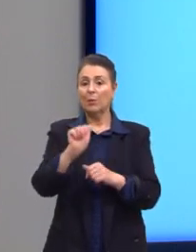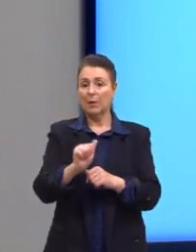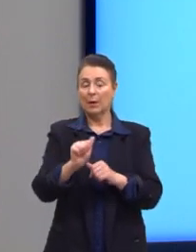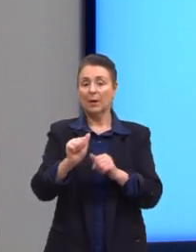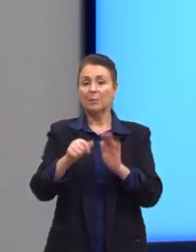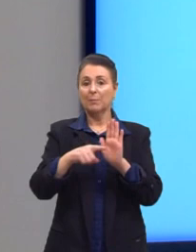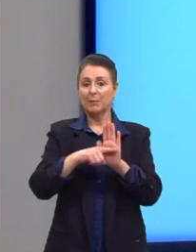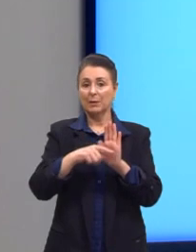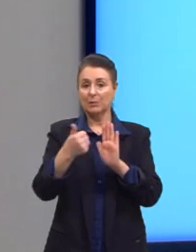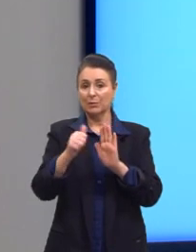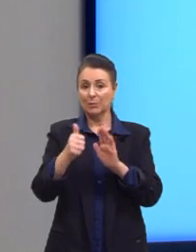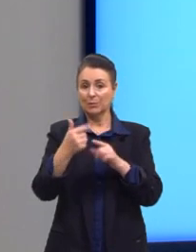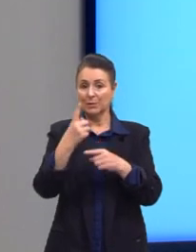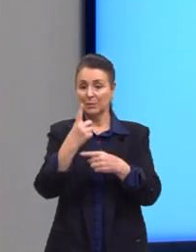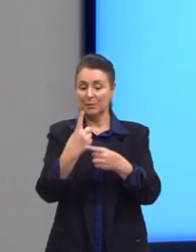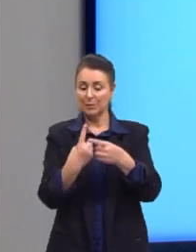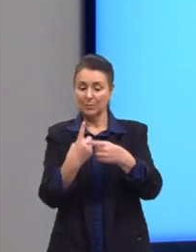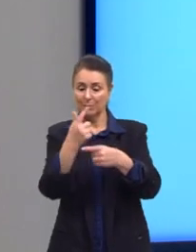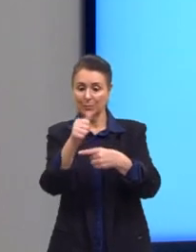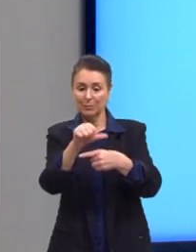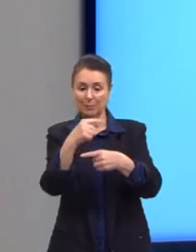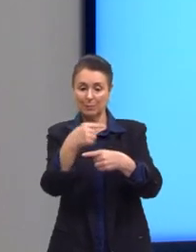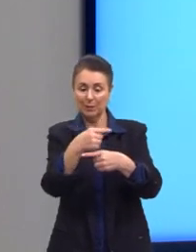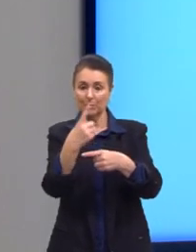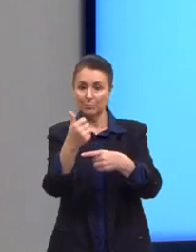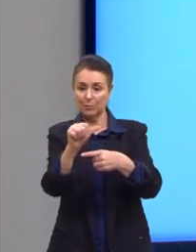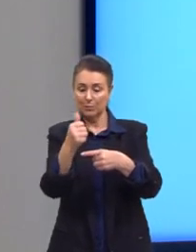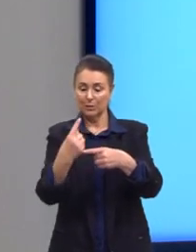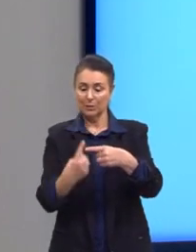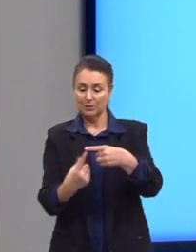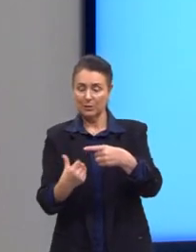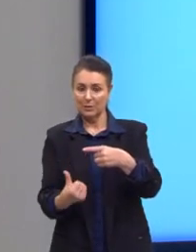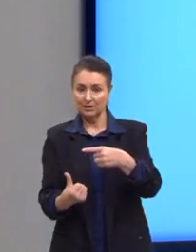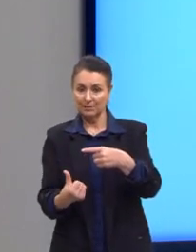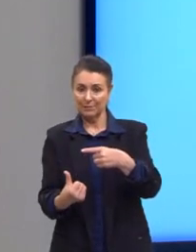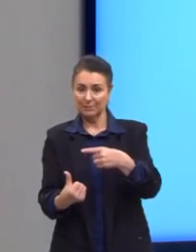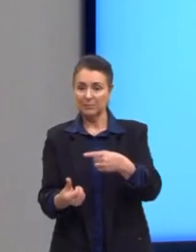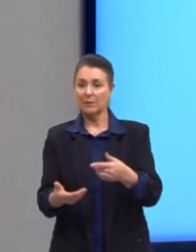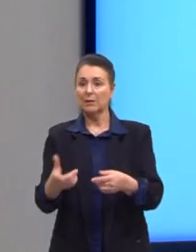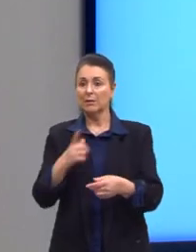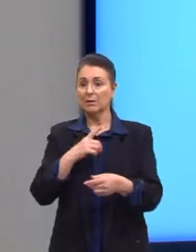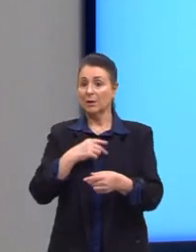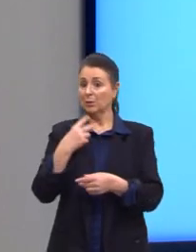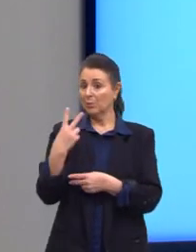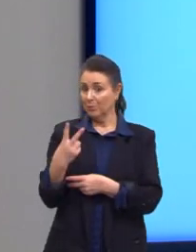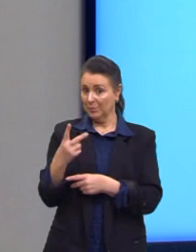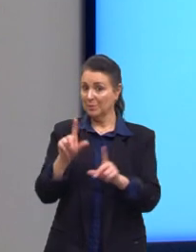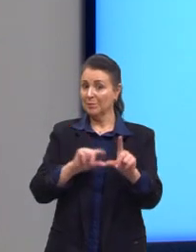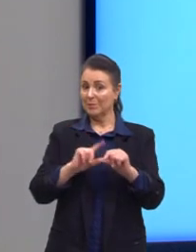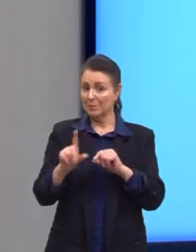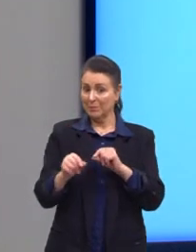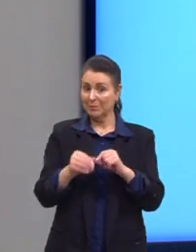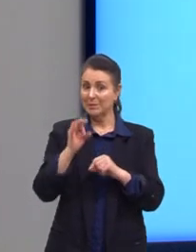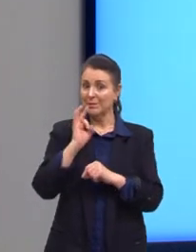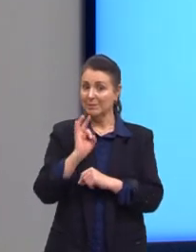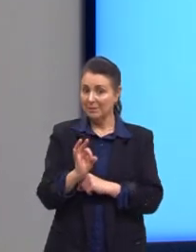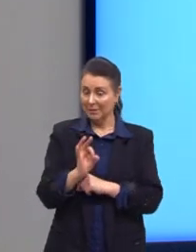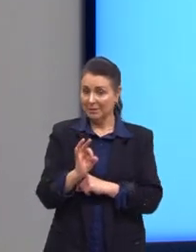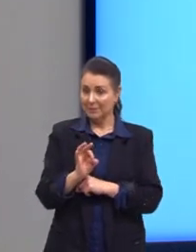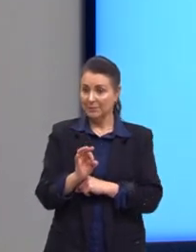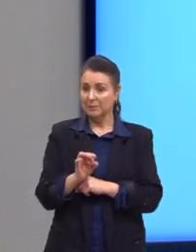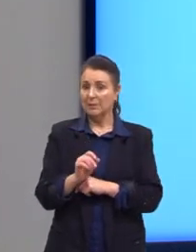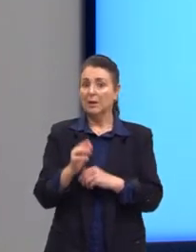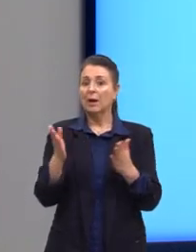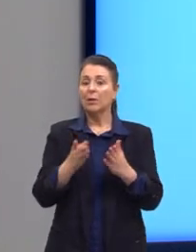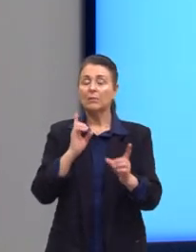não é a nossa alternativa que buscamos. Ficamos, então, com duas alternativas. O que nós podemos